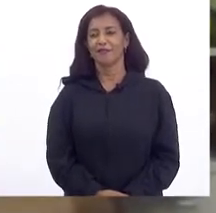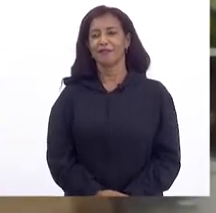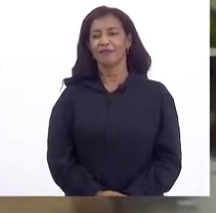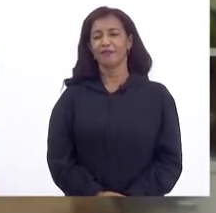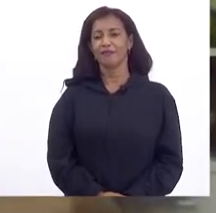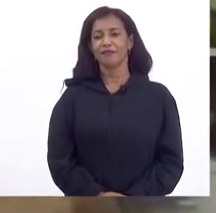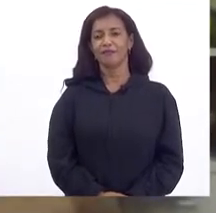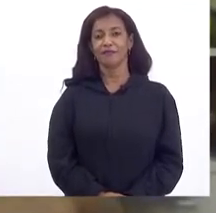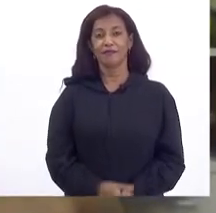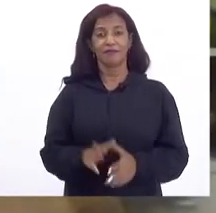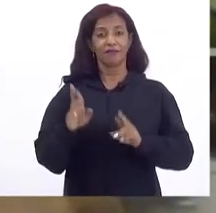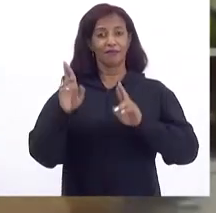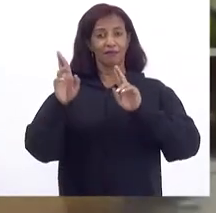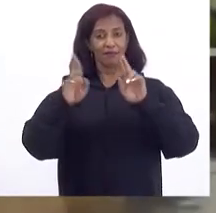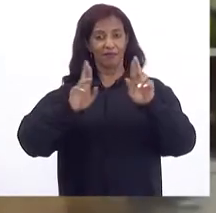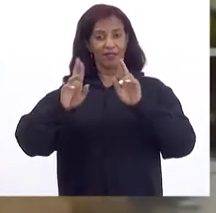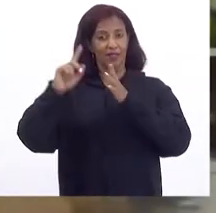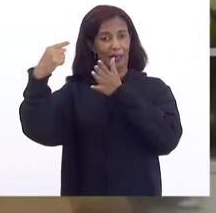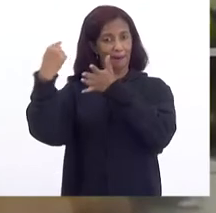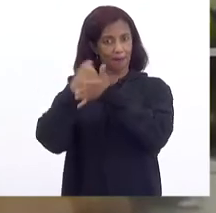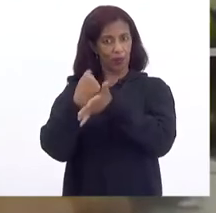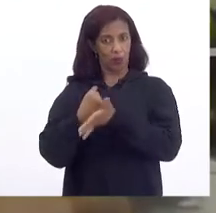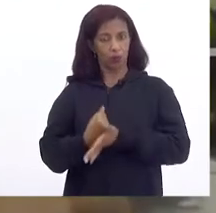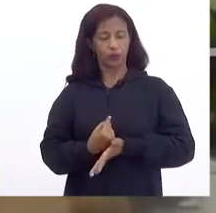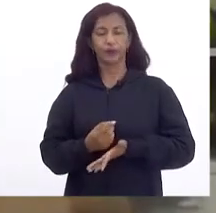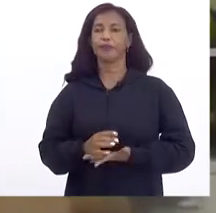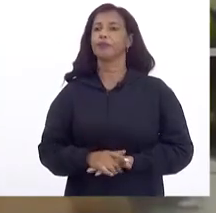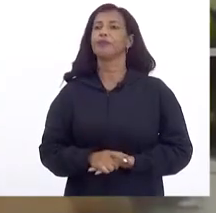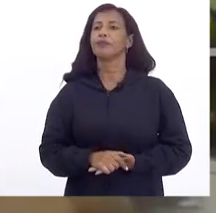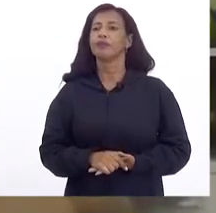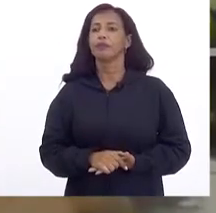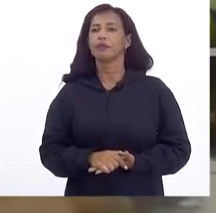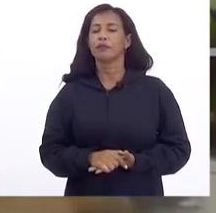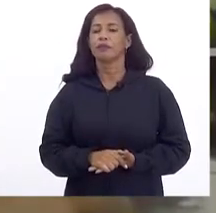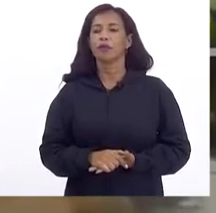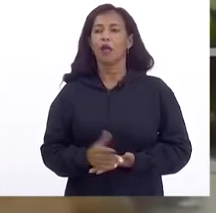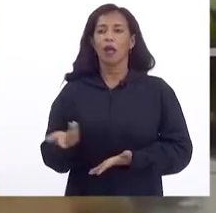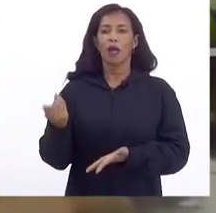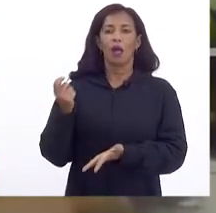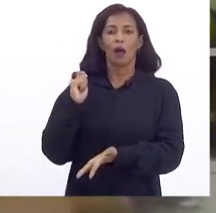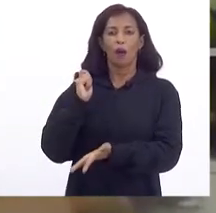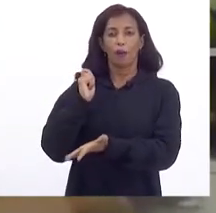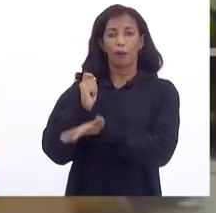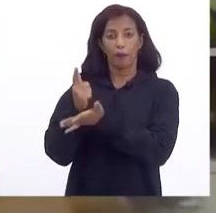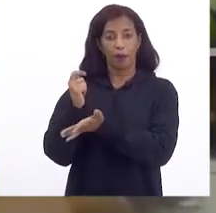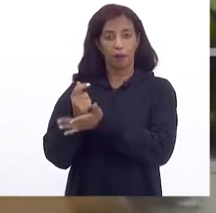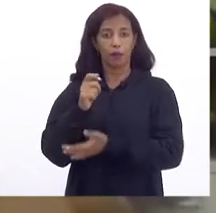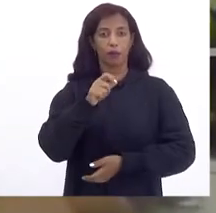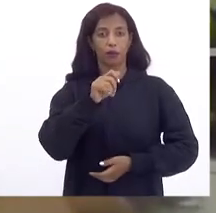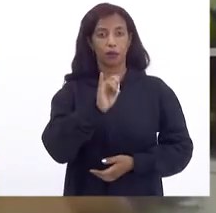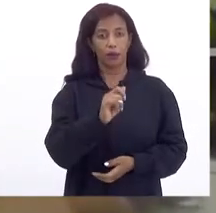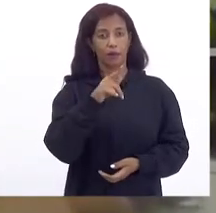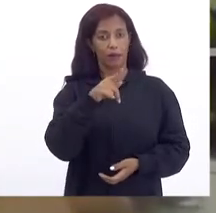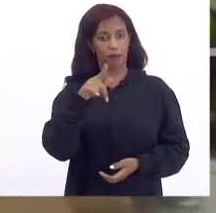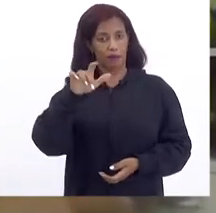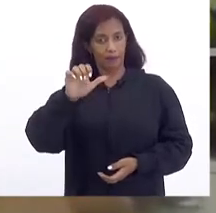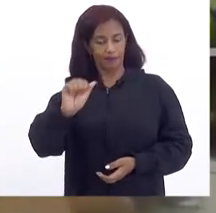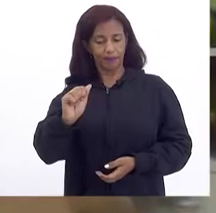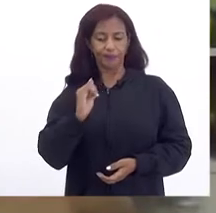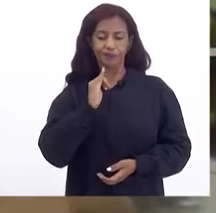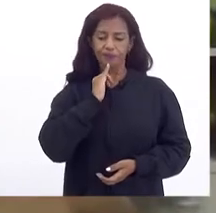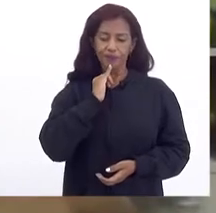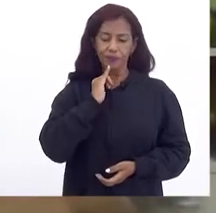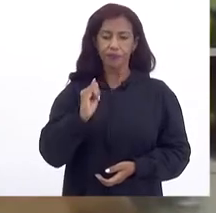Em relação As perguntas Que o senhor Feio Deputado Em relação Ao fluxo De pagamento Do PPA Infelizmente O